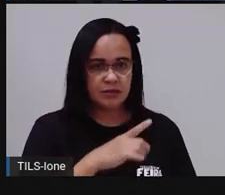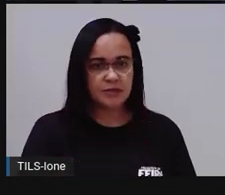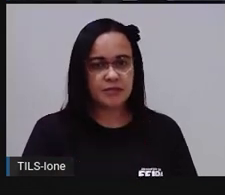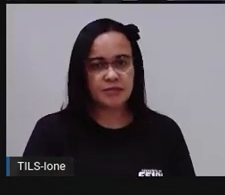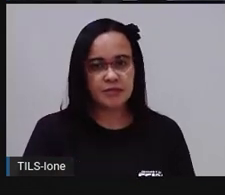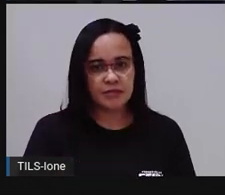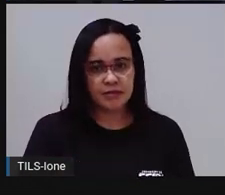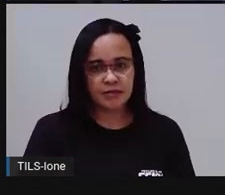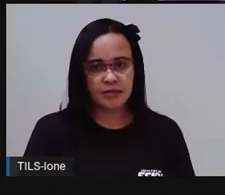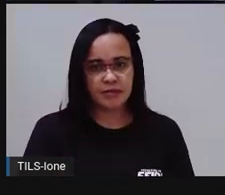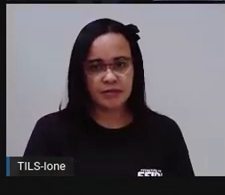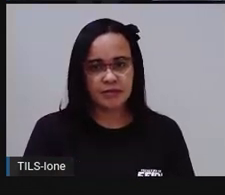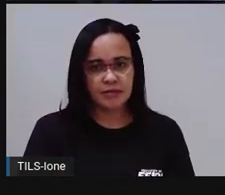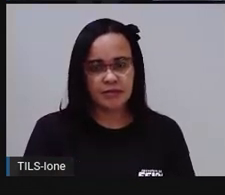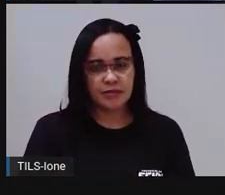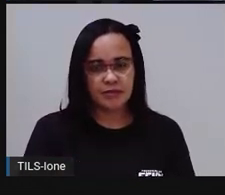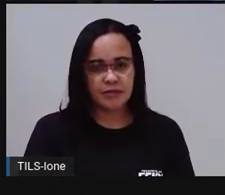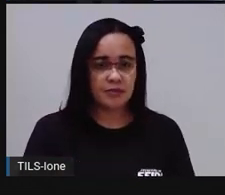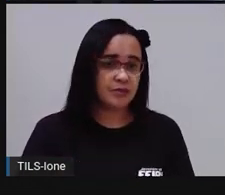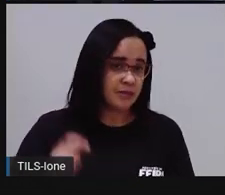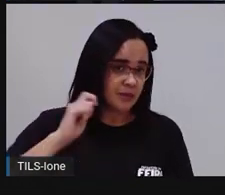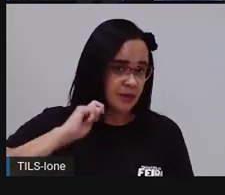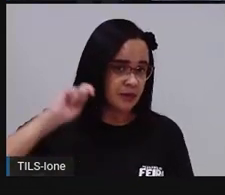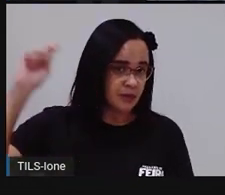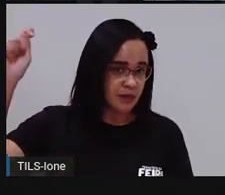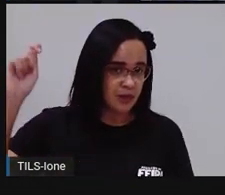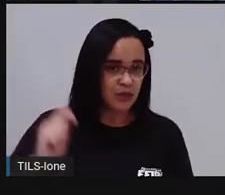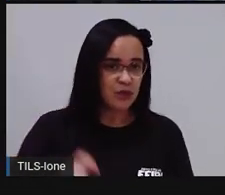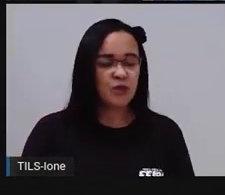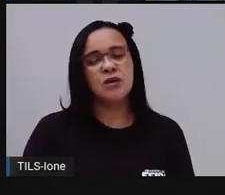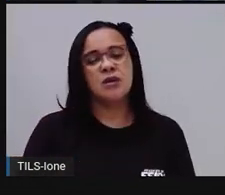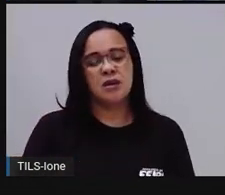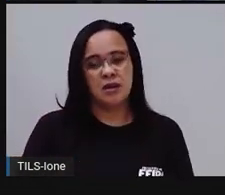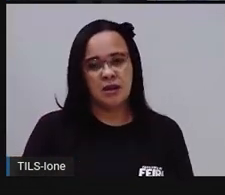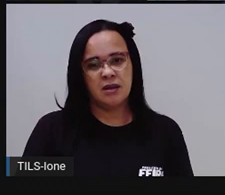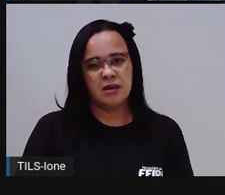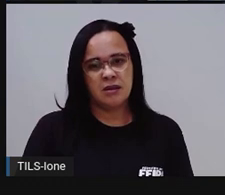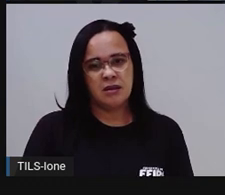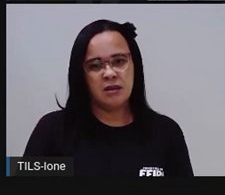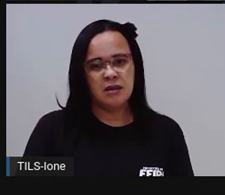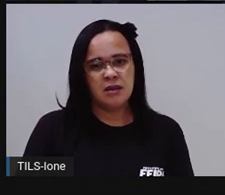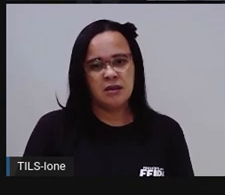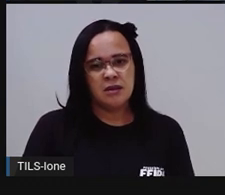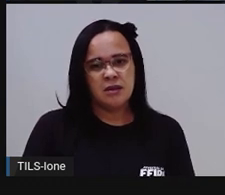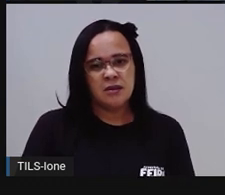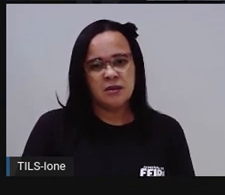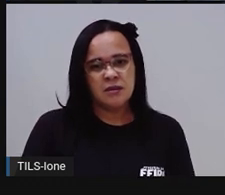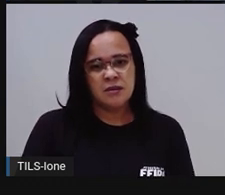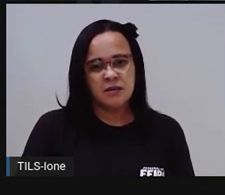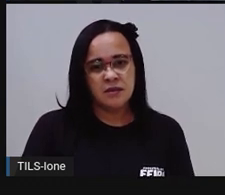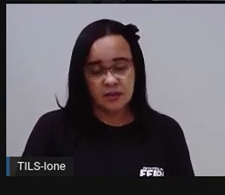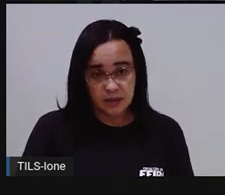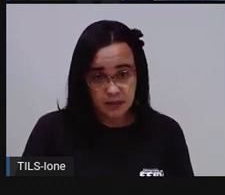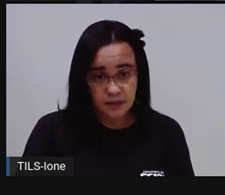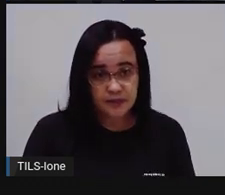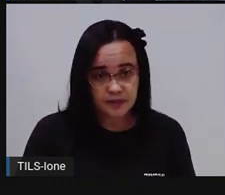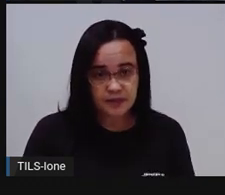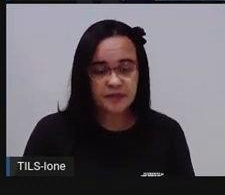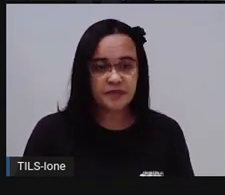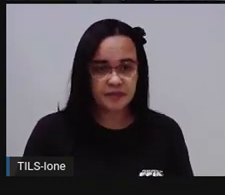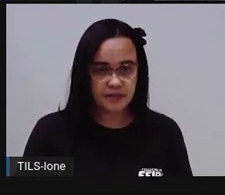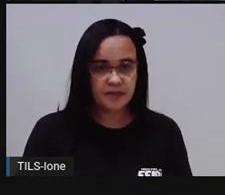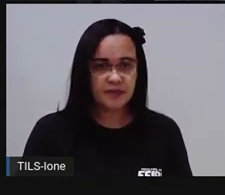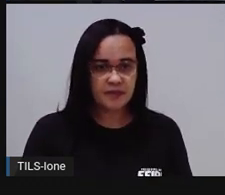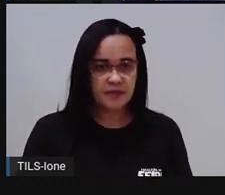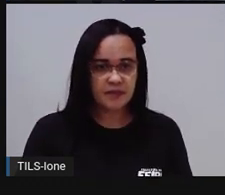mês de abril. A resposta fica completa. Então aqui, ó, gente. Deixa